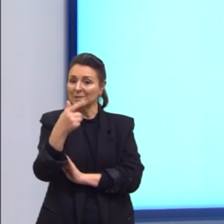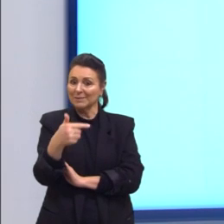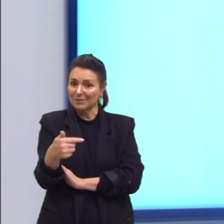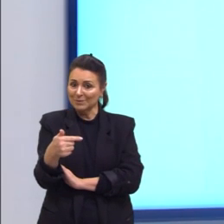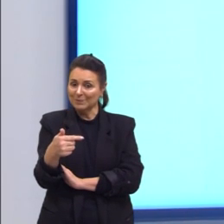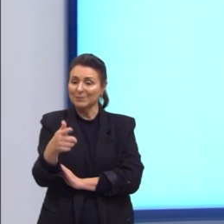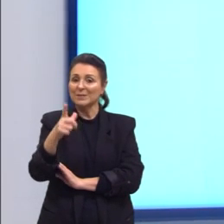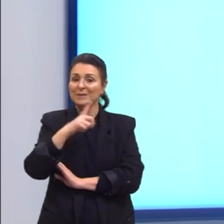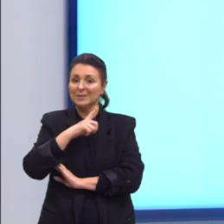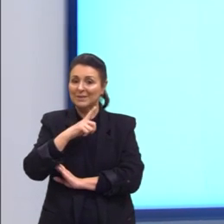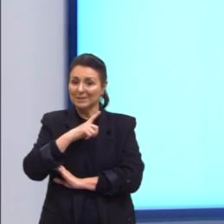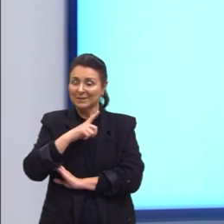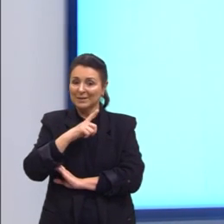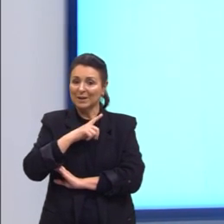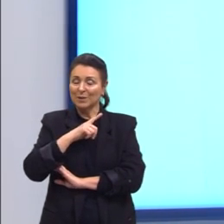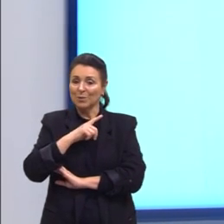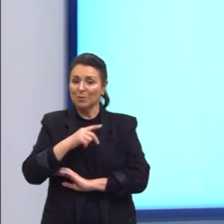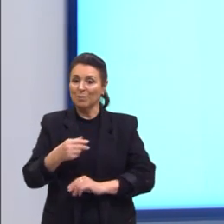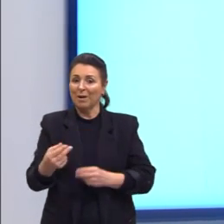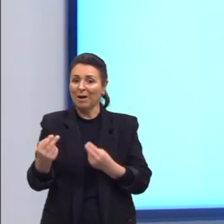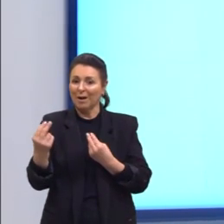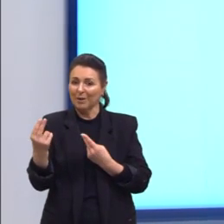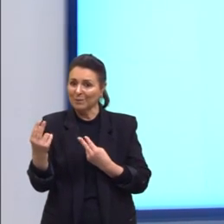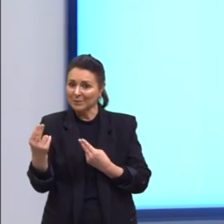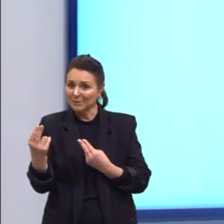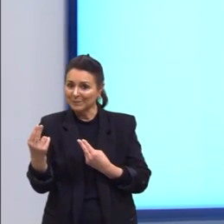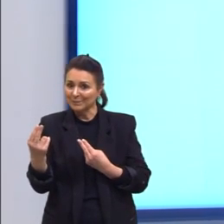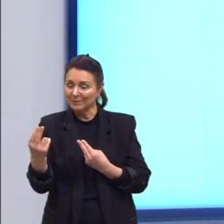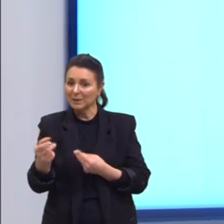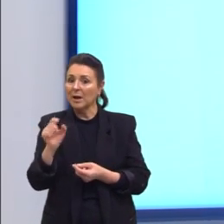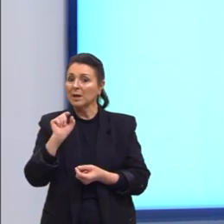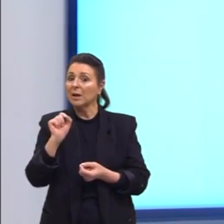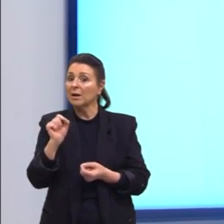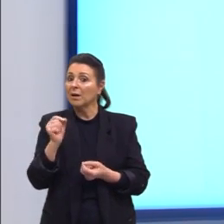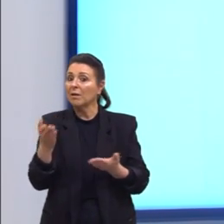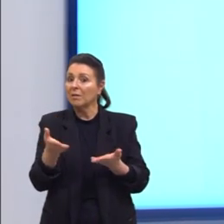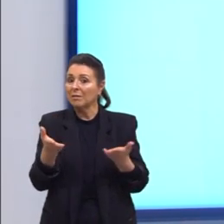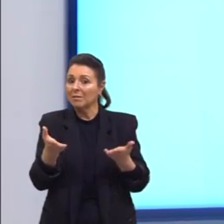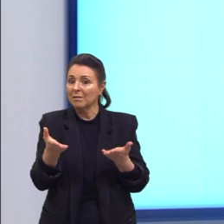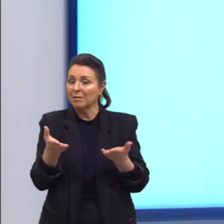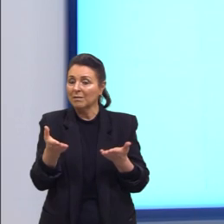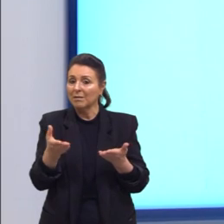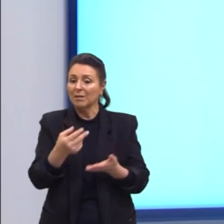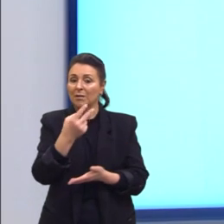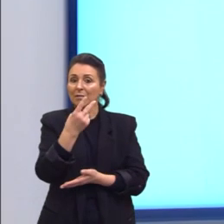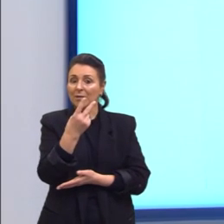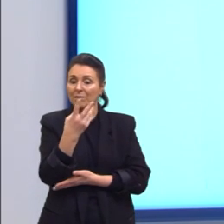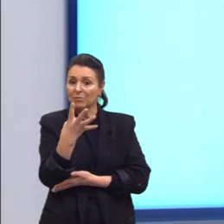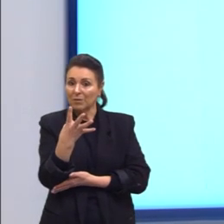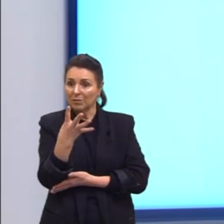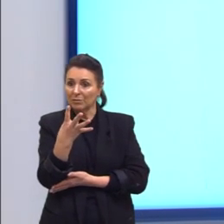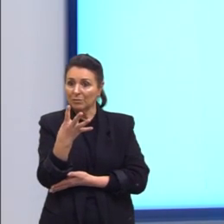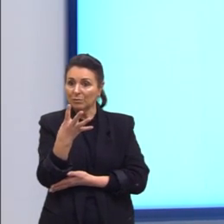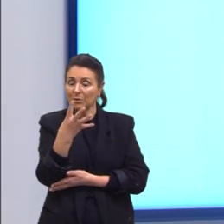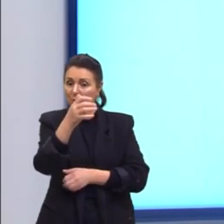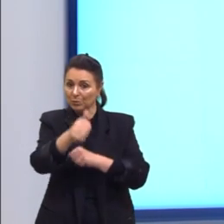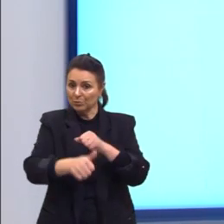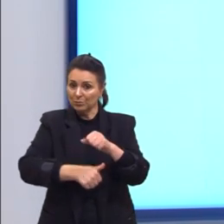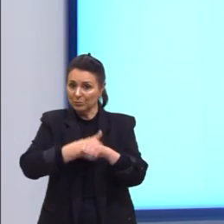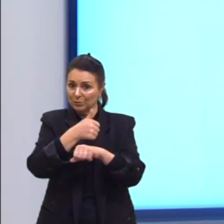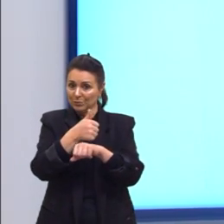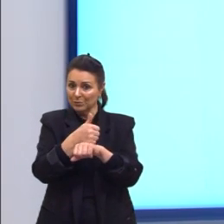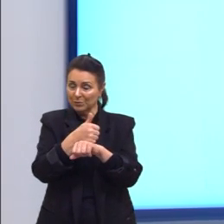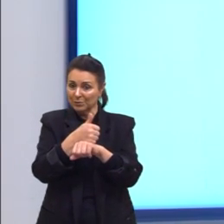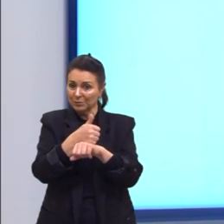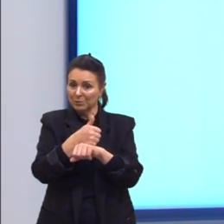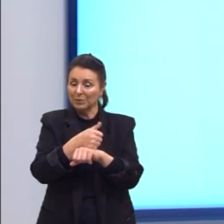Então, nós temos uma igualdade. O que nós vamos fazer agora? O 24 eu posso substituir por